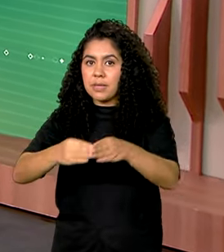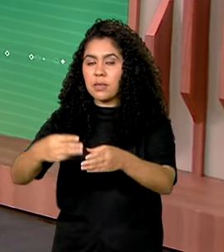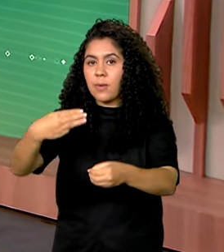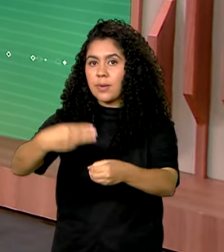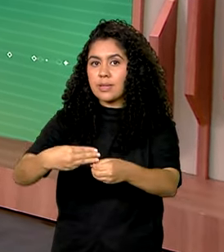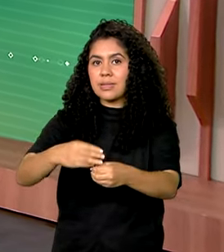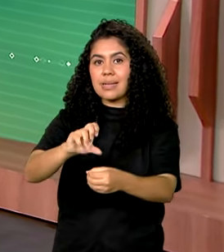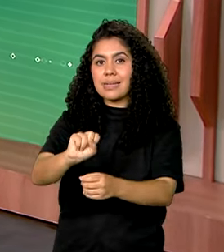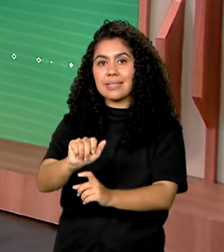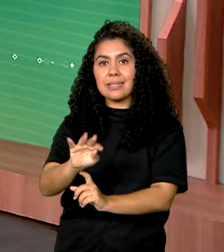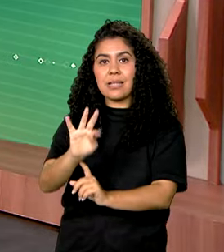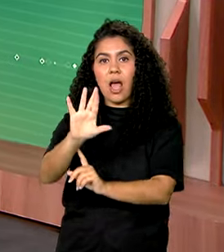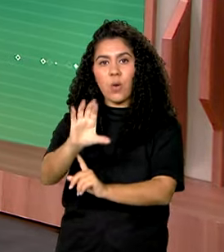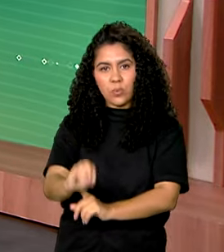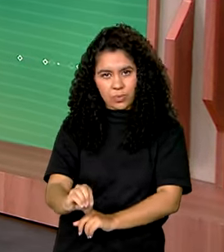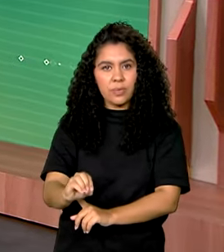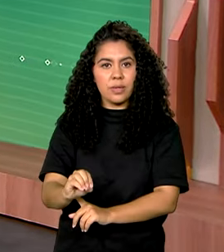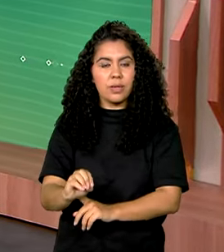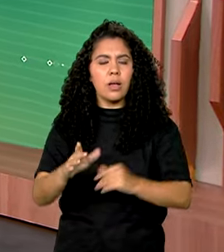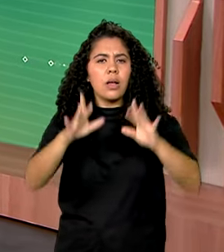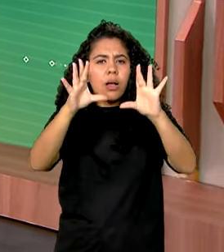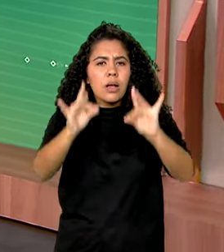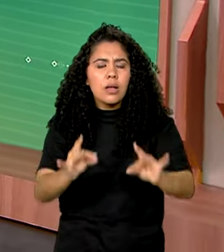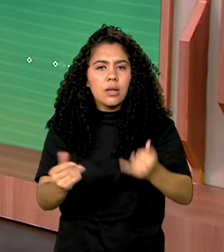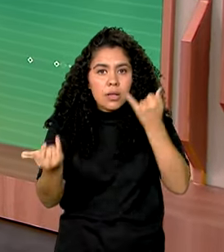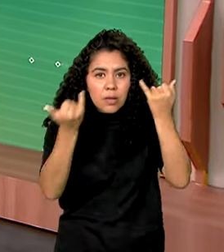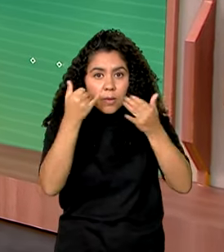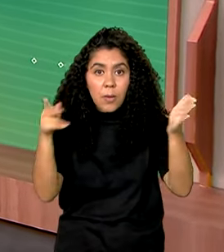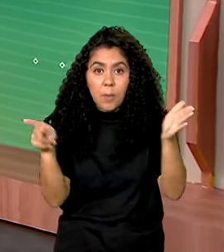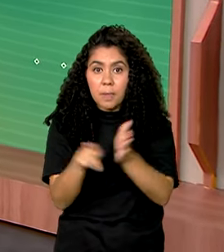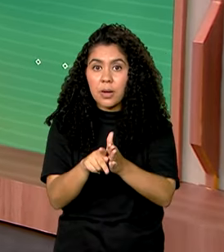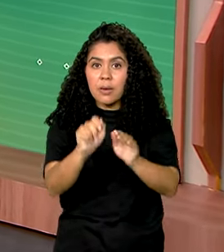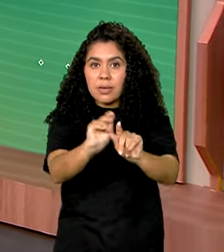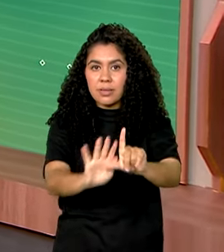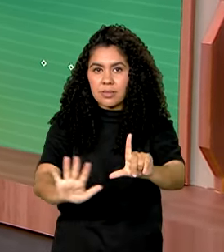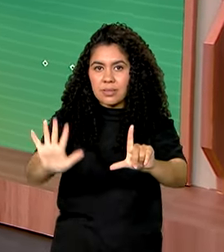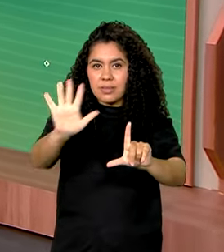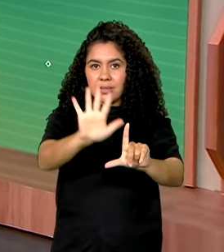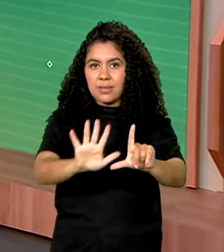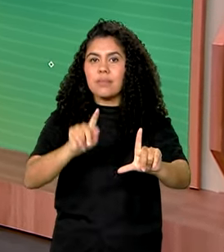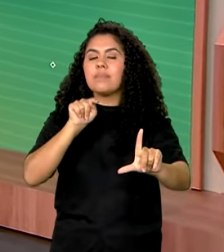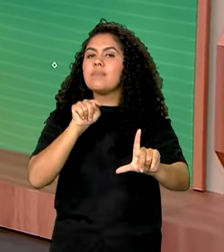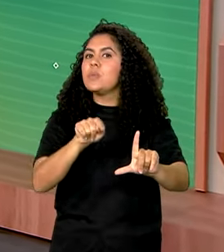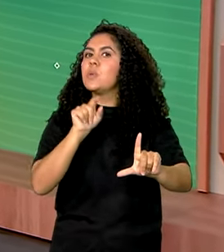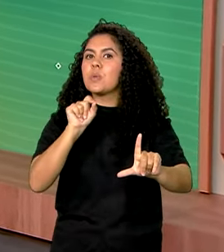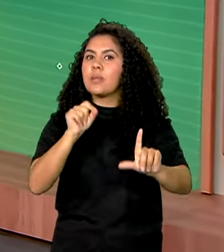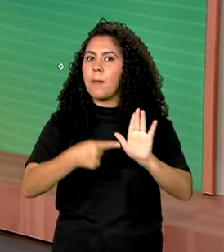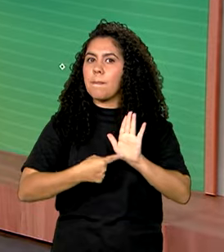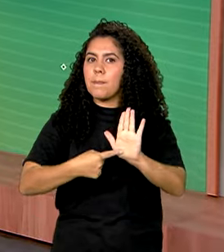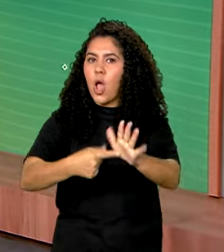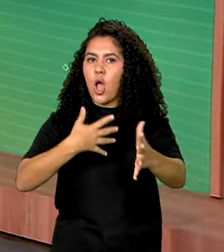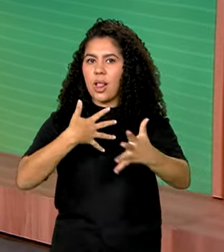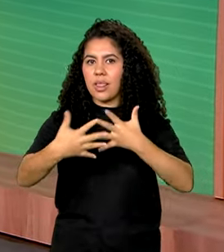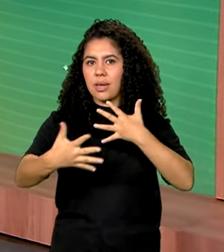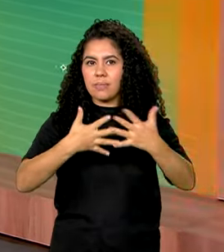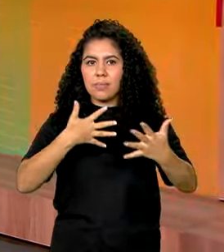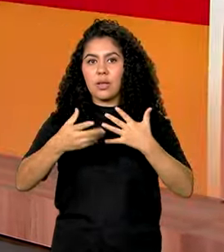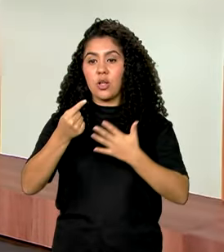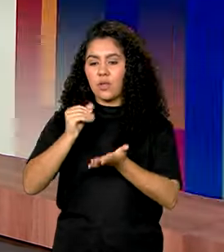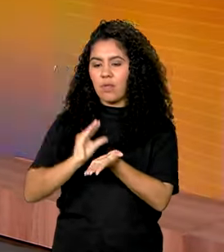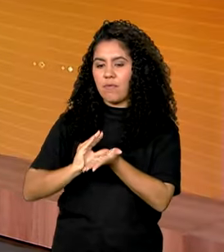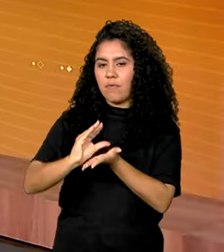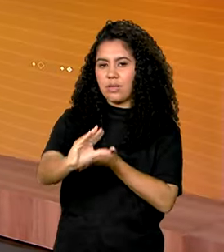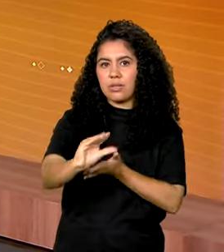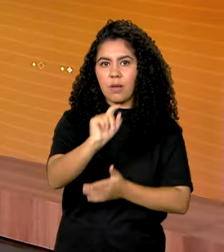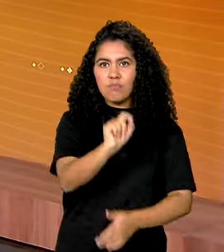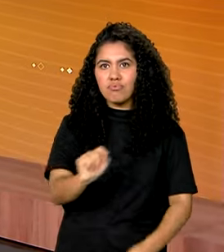primeiro compromisso desta quinta-feira. Os dados são da plataforma Comunica.br, que mostra com transparência os investimentos federais em